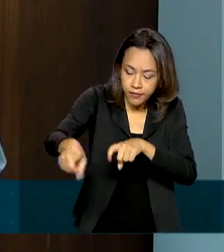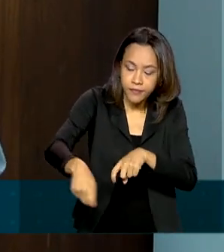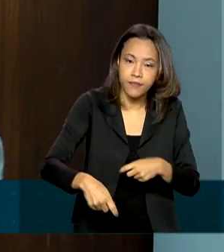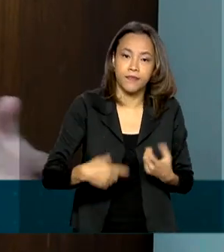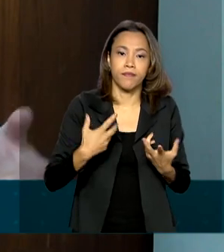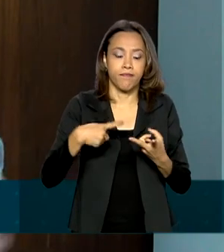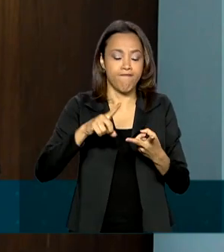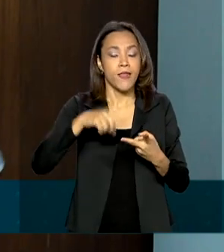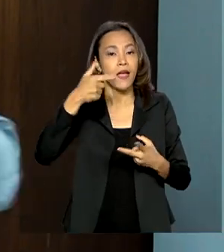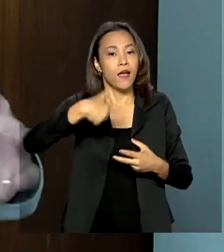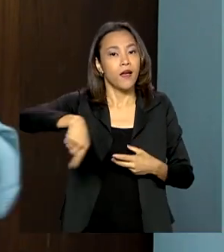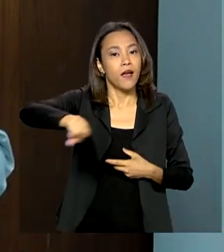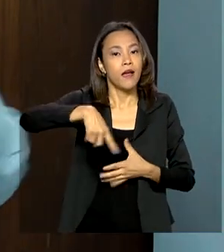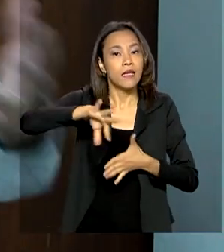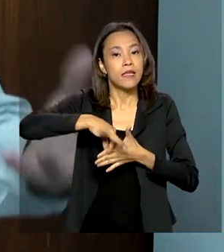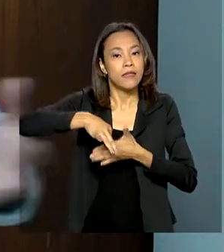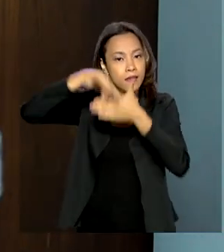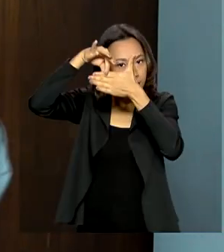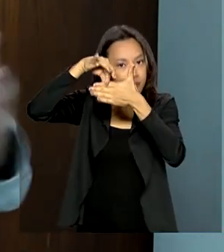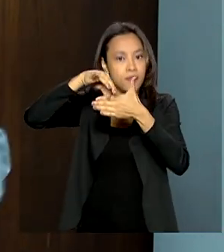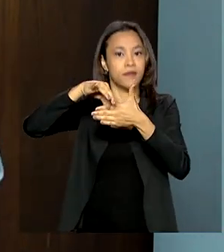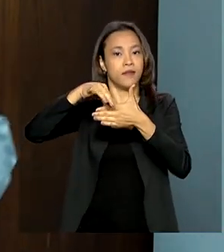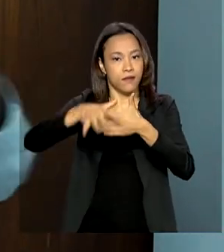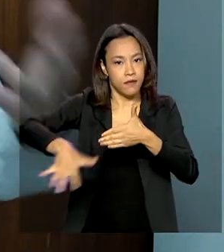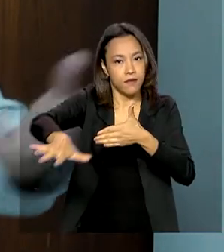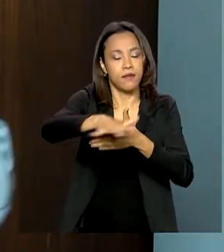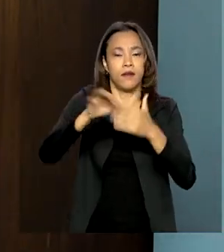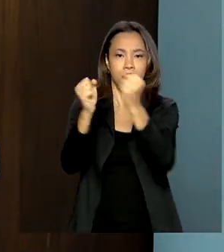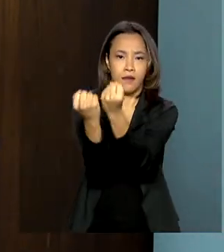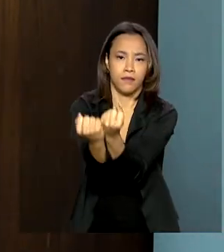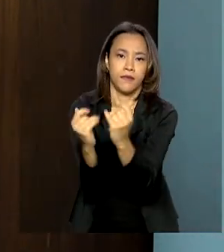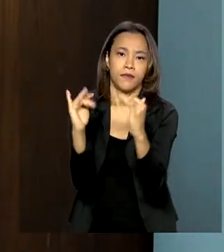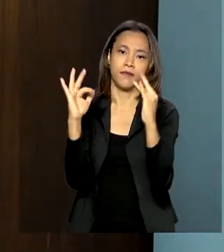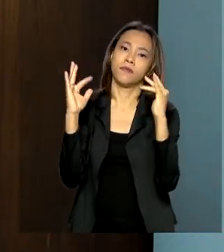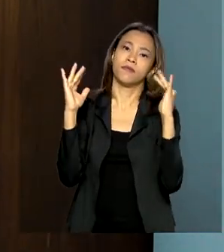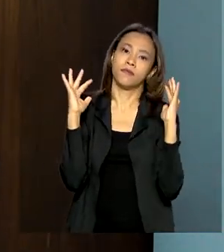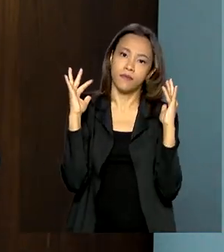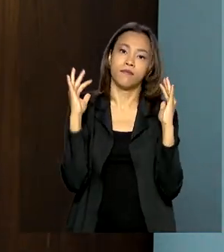lideranças socioambientais, ou seja, da região.